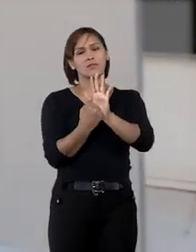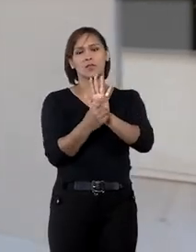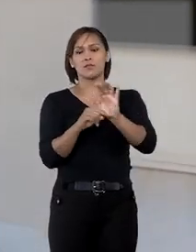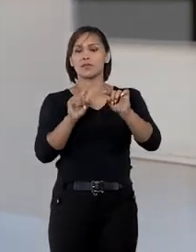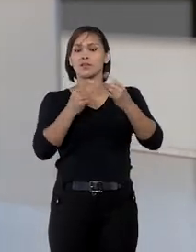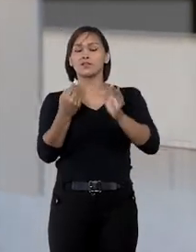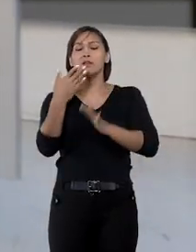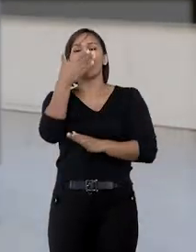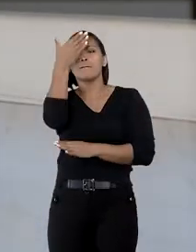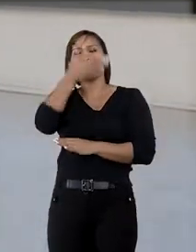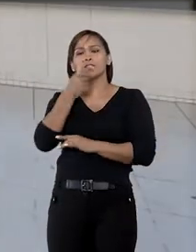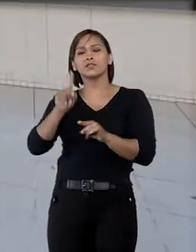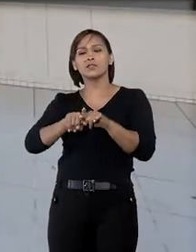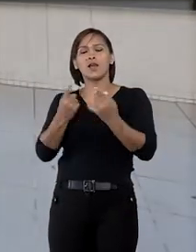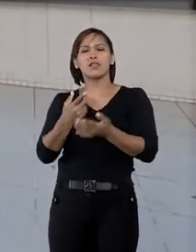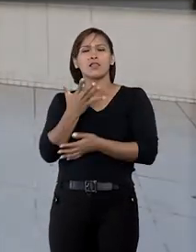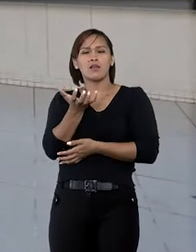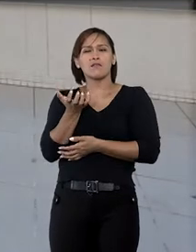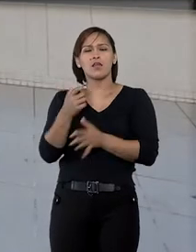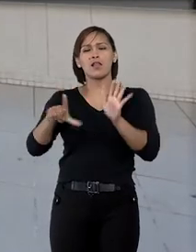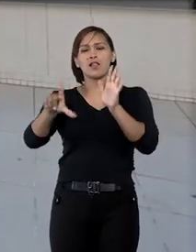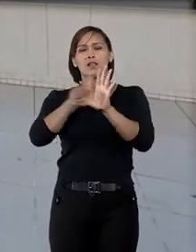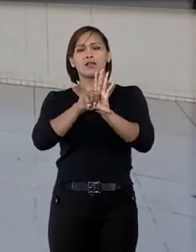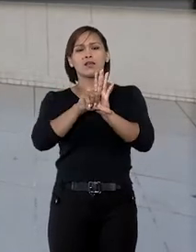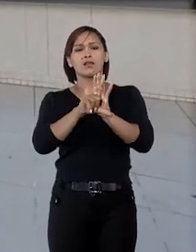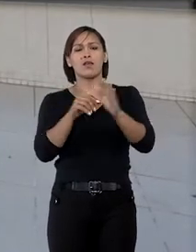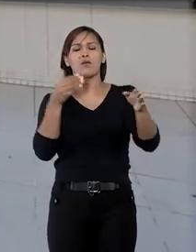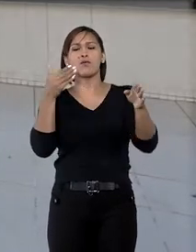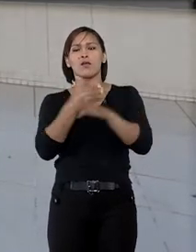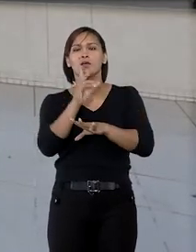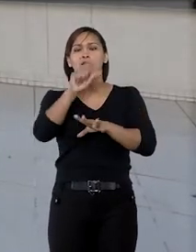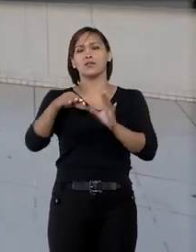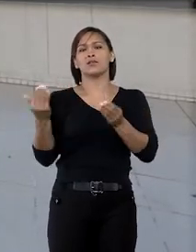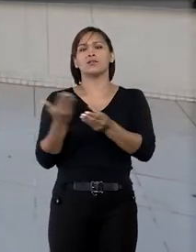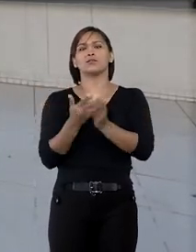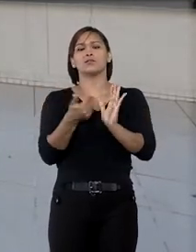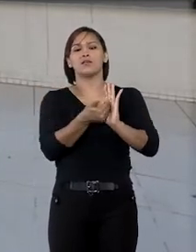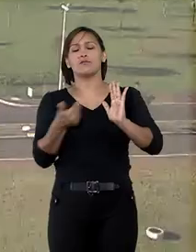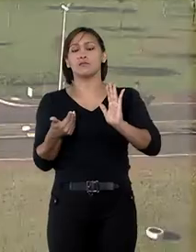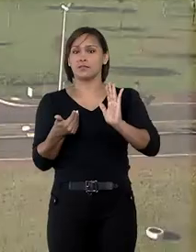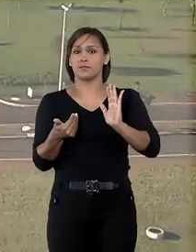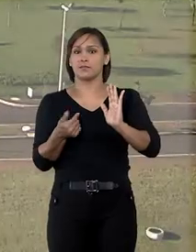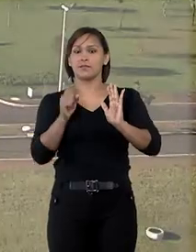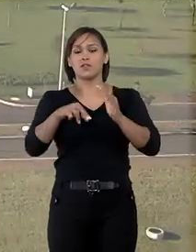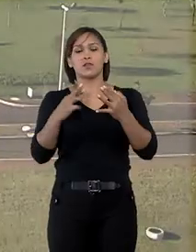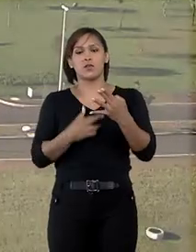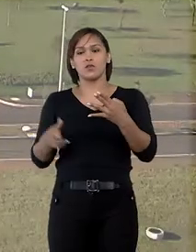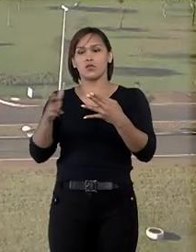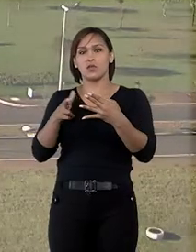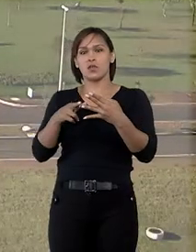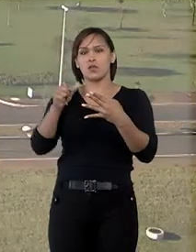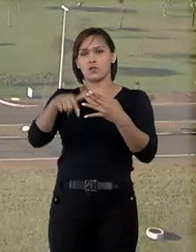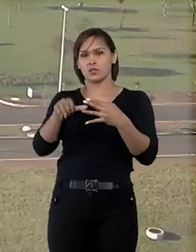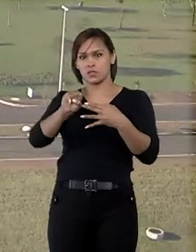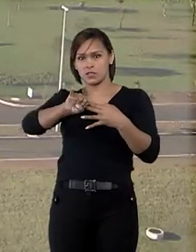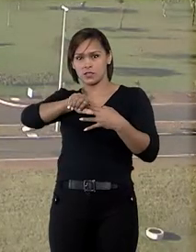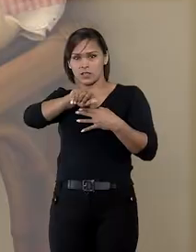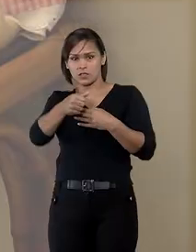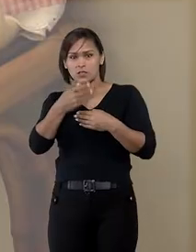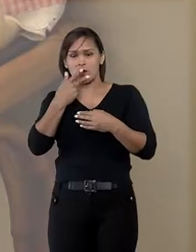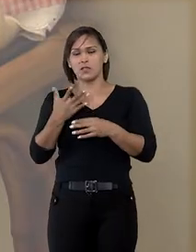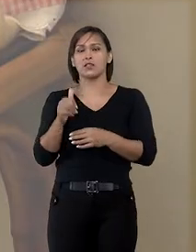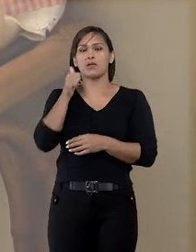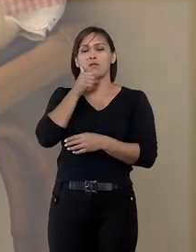que não estaria demonstrada nenhuma hipótese legal autorizadora da ação rescisória. No recurso dirigido ao STJ,